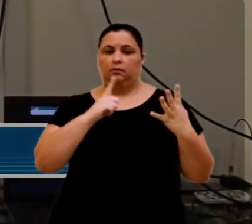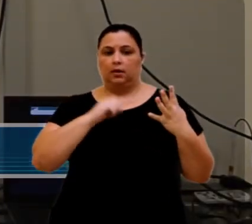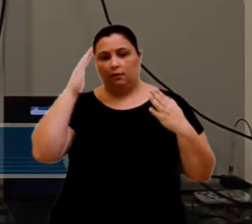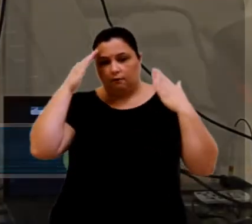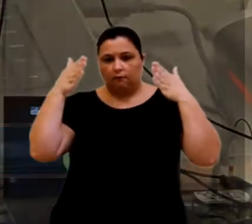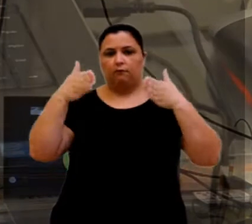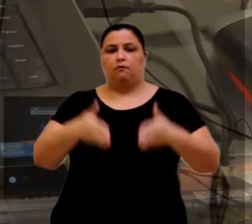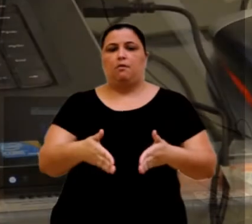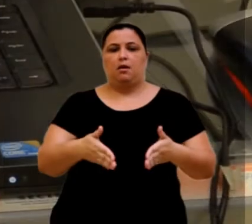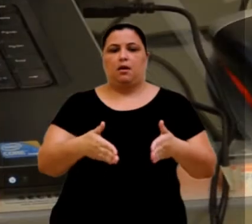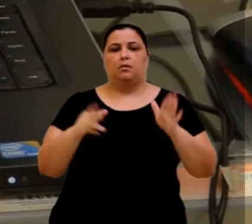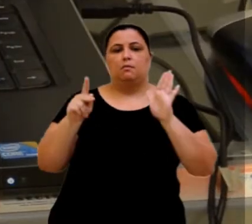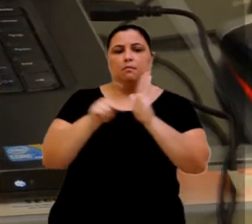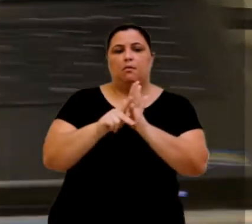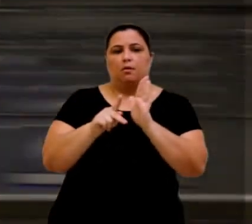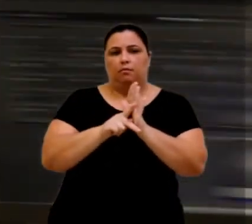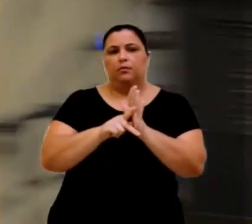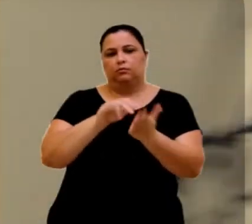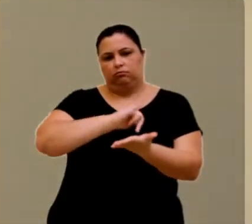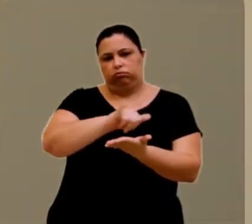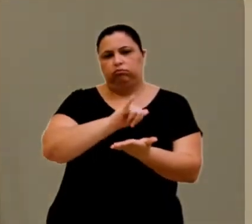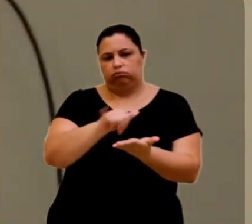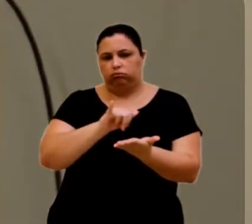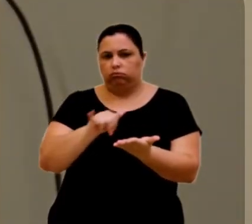custo, desenvolvida e patenteada pelo CTI.